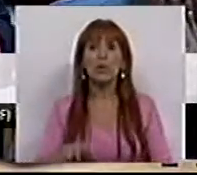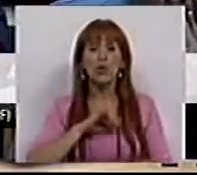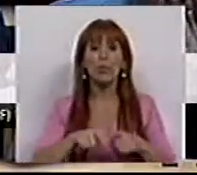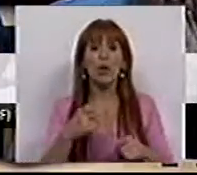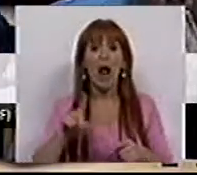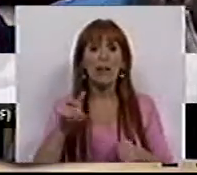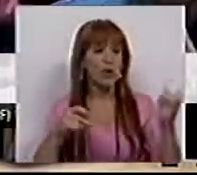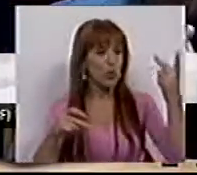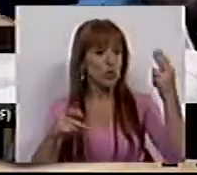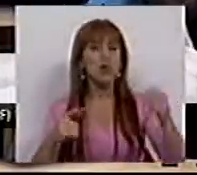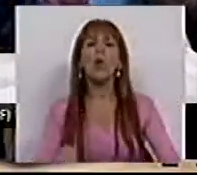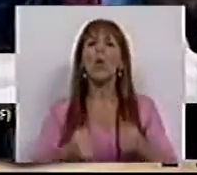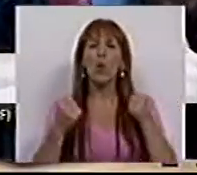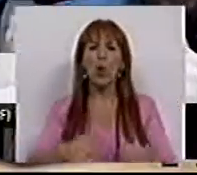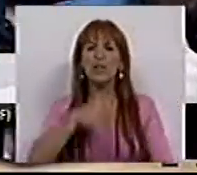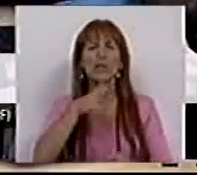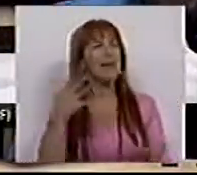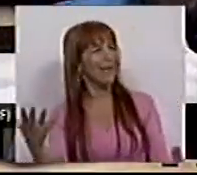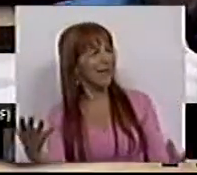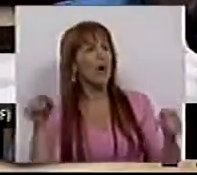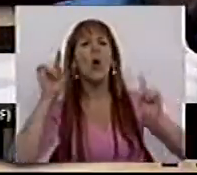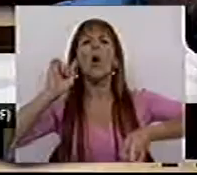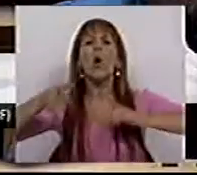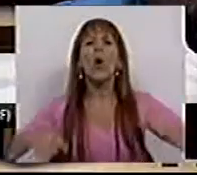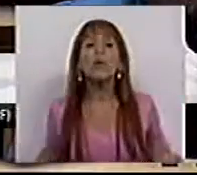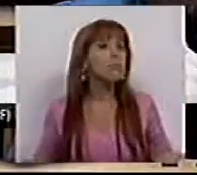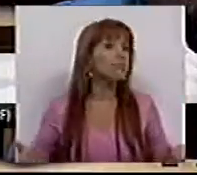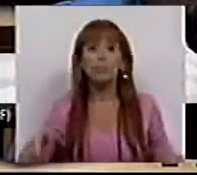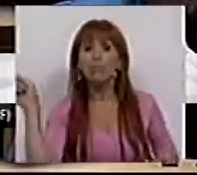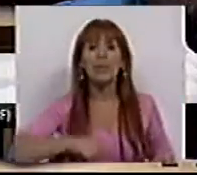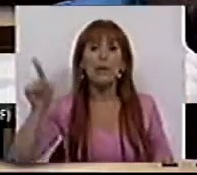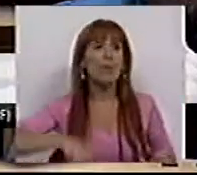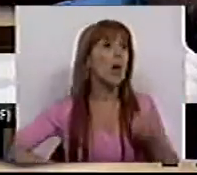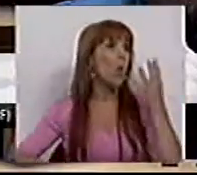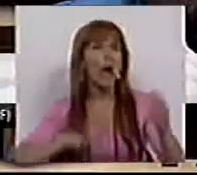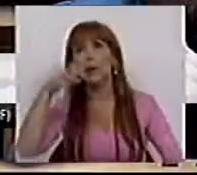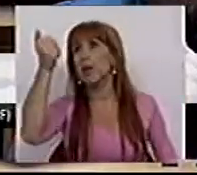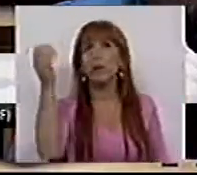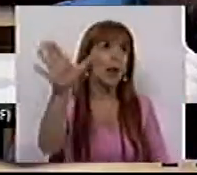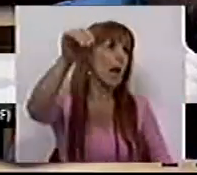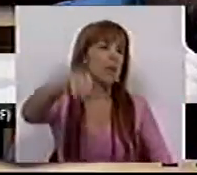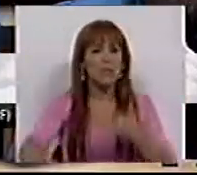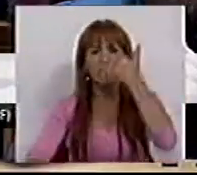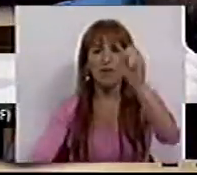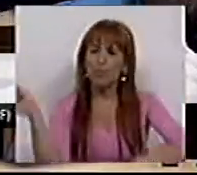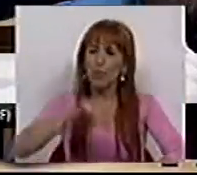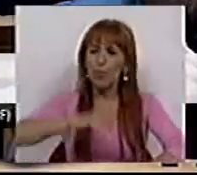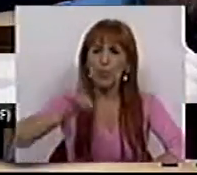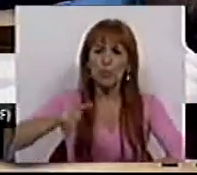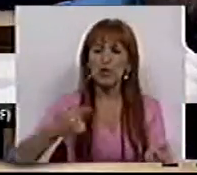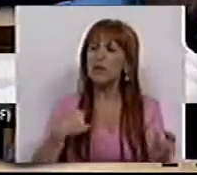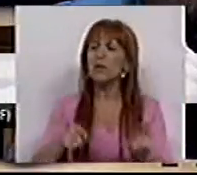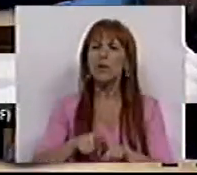Deputado da Alta Inubessa conseguiram explicar aquilo que pela quarta, quinta, décima, vigésima vez vos